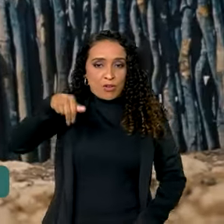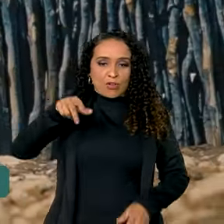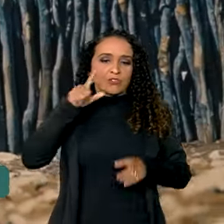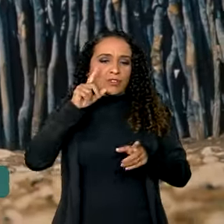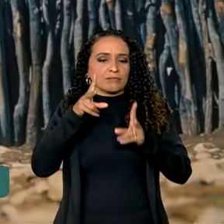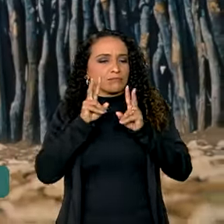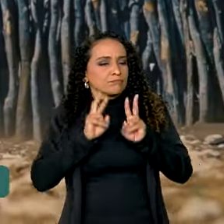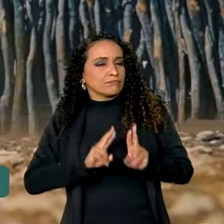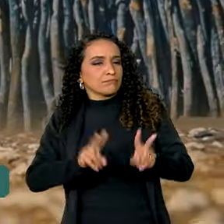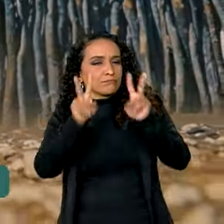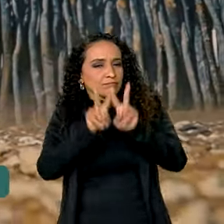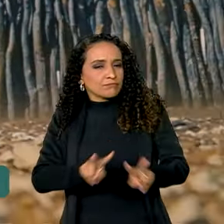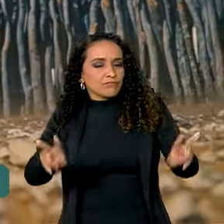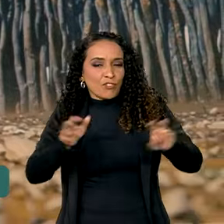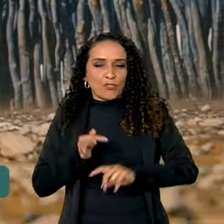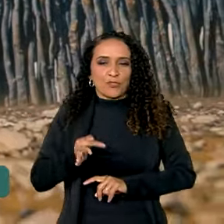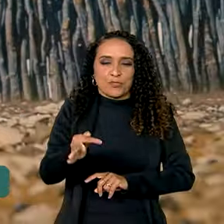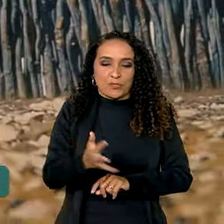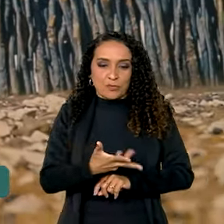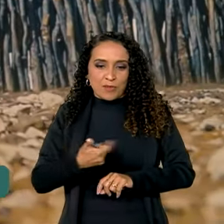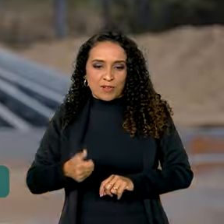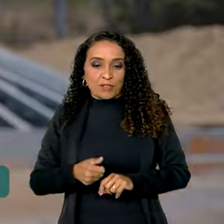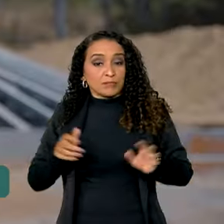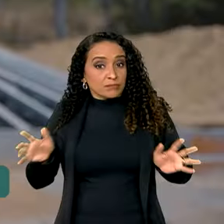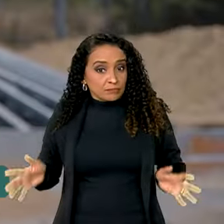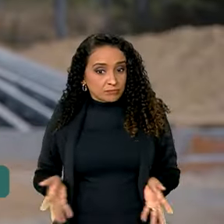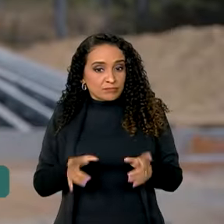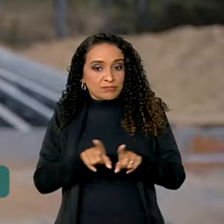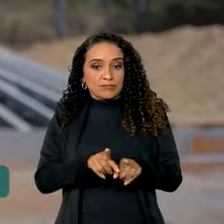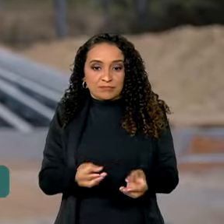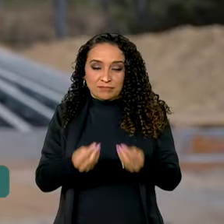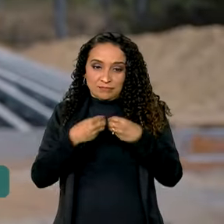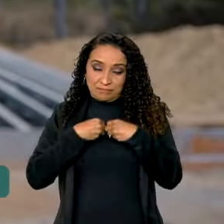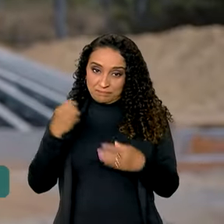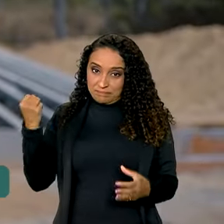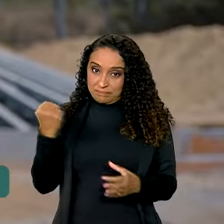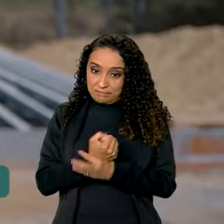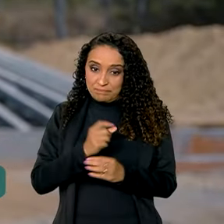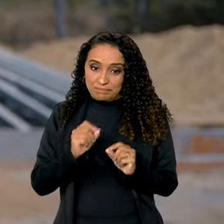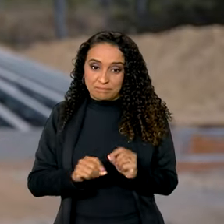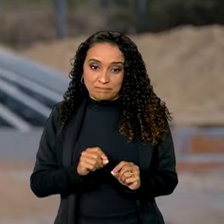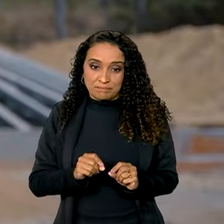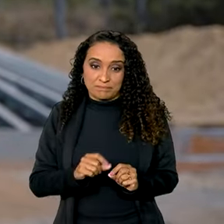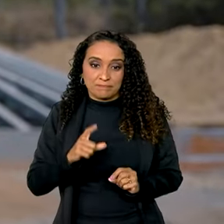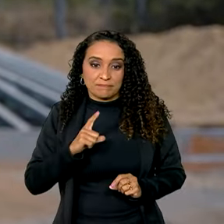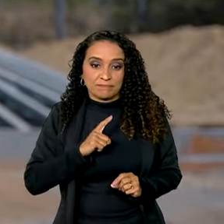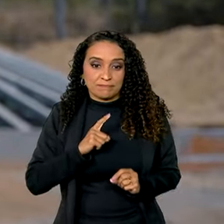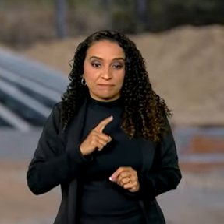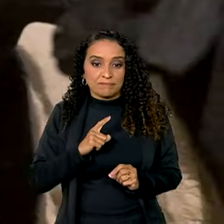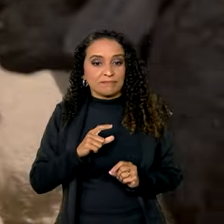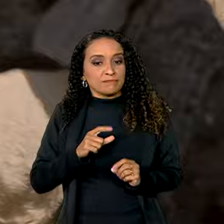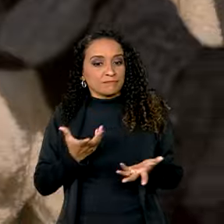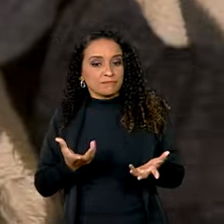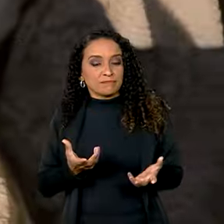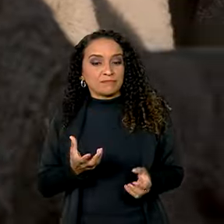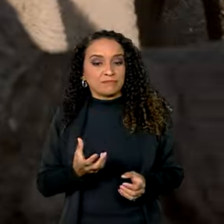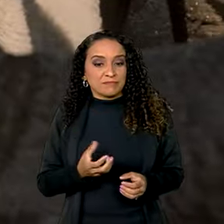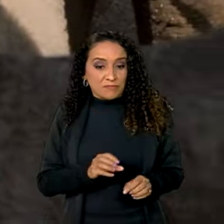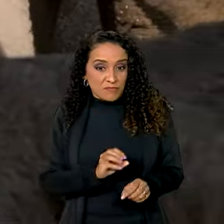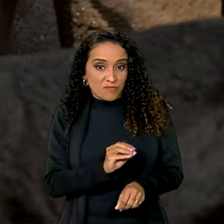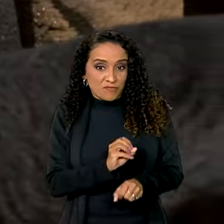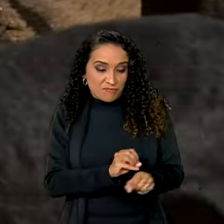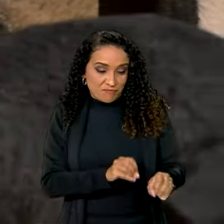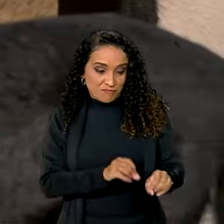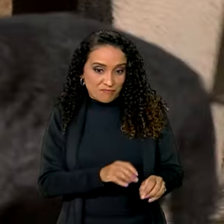vislumbra um futuro melhor. O Fomento também vai me dar uma garantia de ter uma criação melhor de caprino e